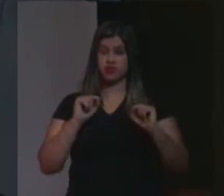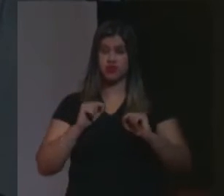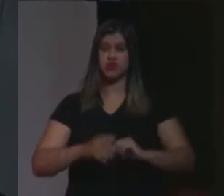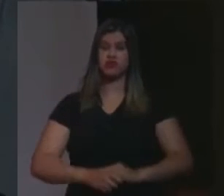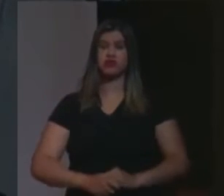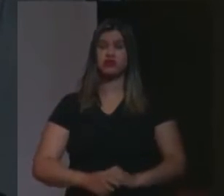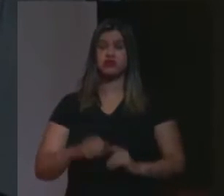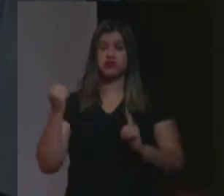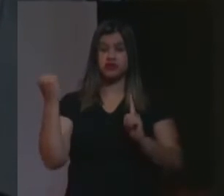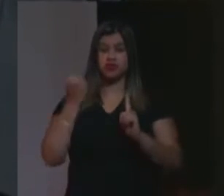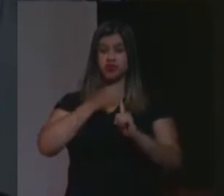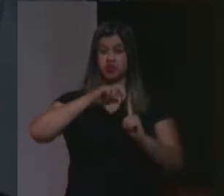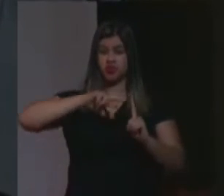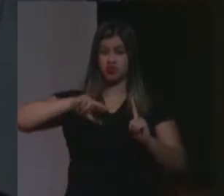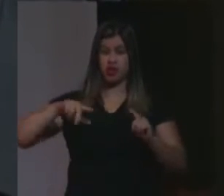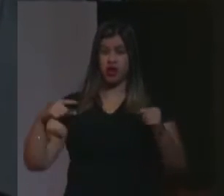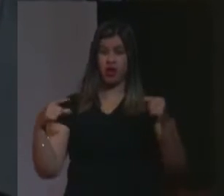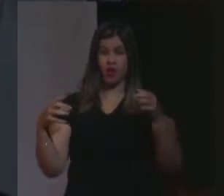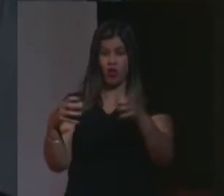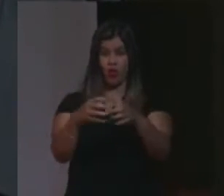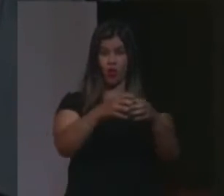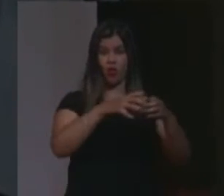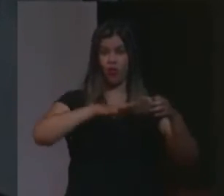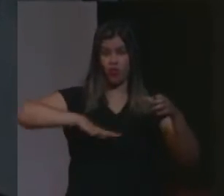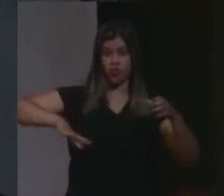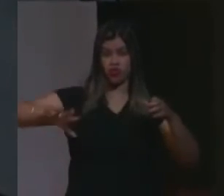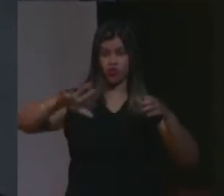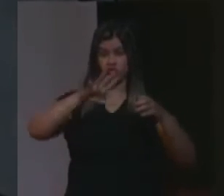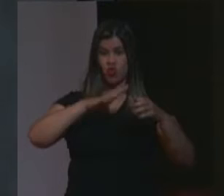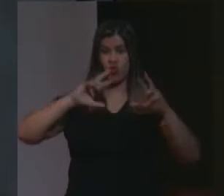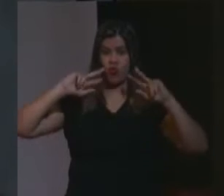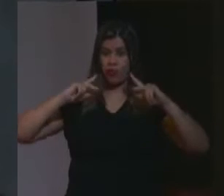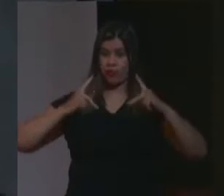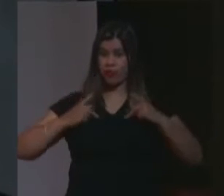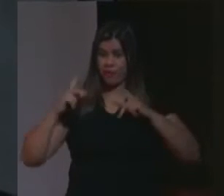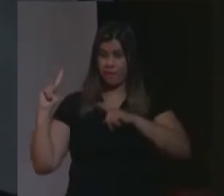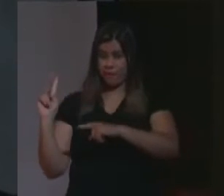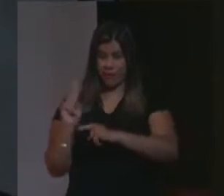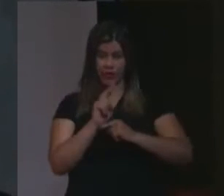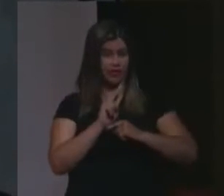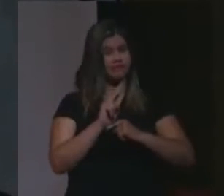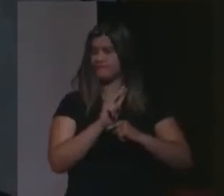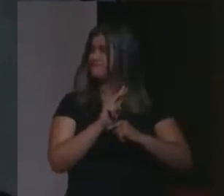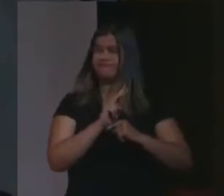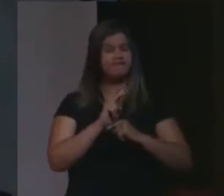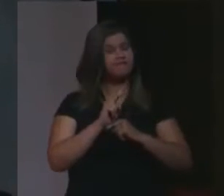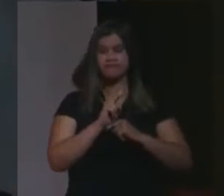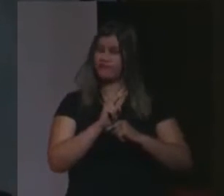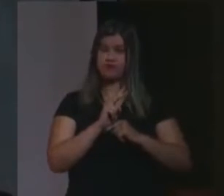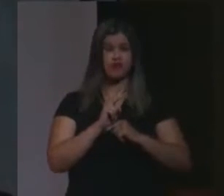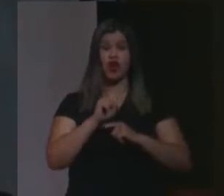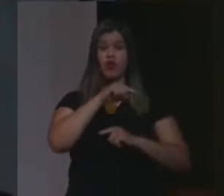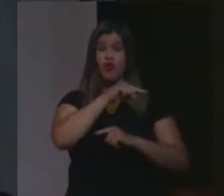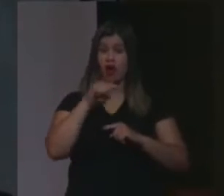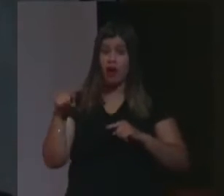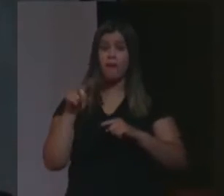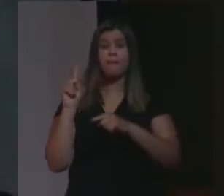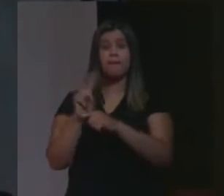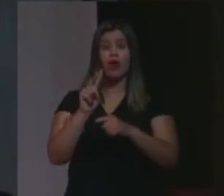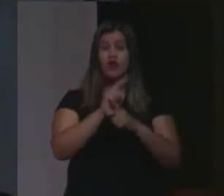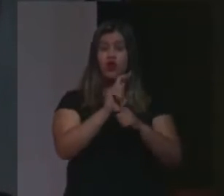no genocídio não são todos os grupos humanos que são protegidos. Contra o genocídio você tem protegidas algumas